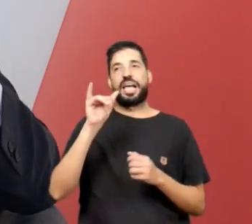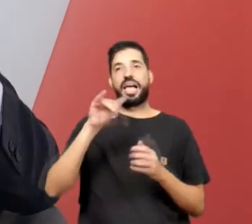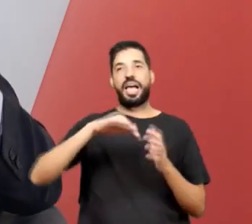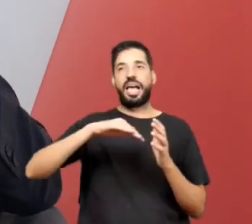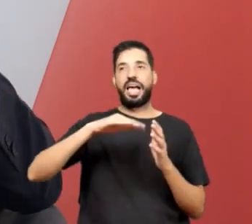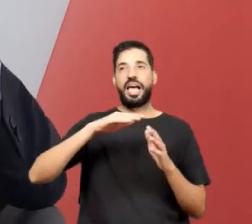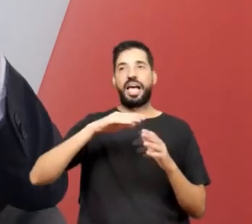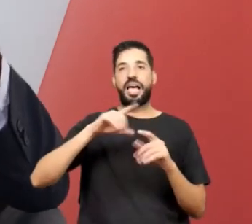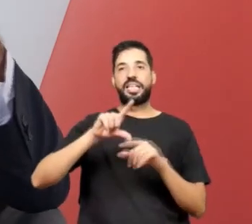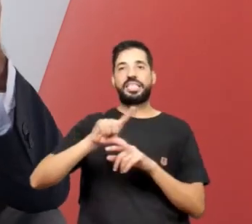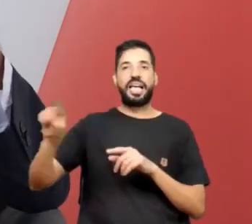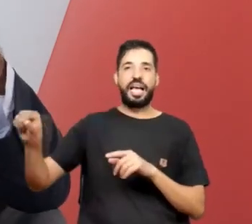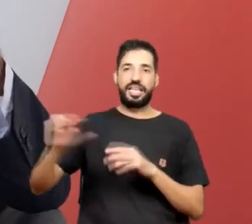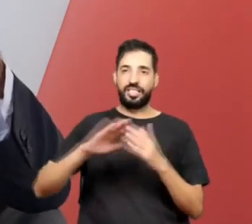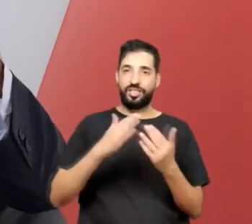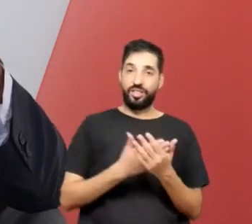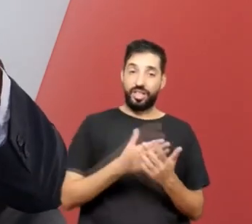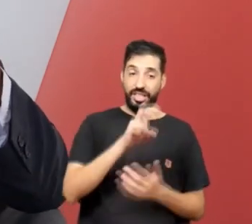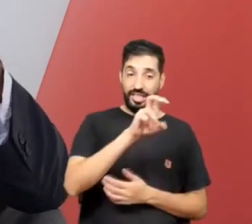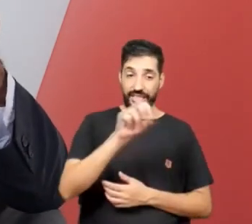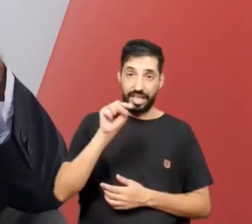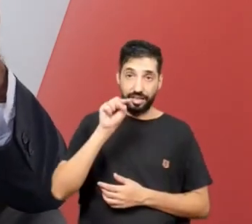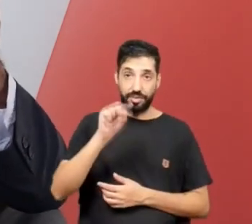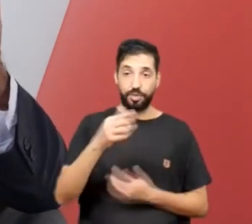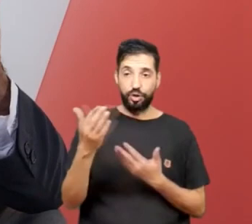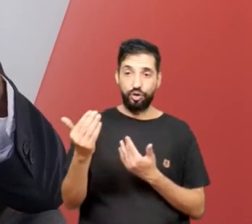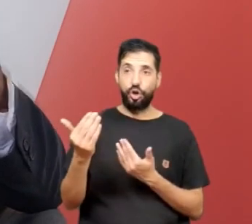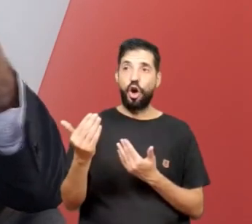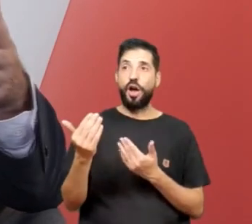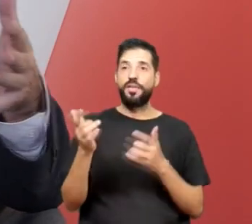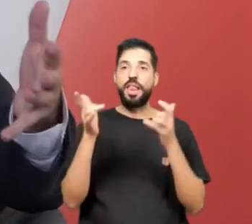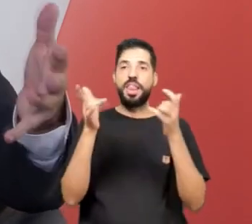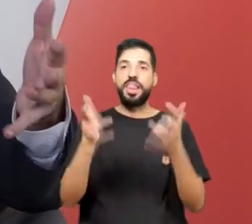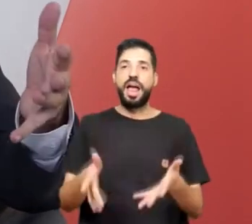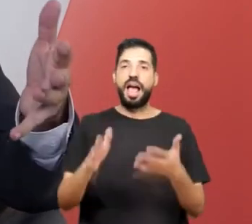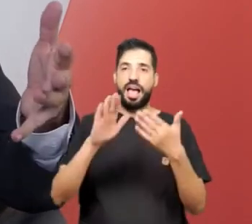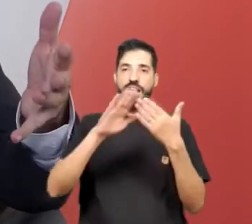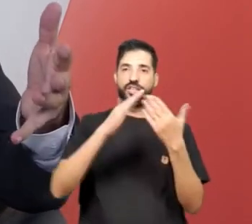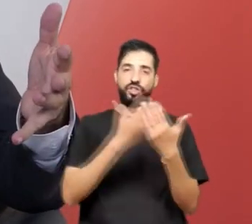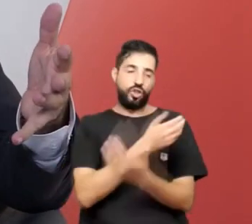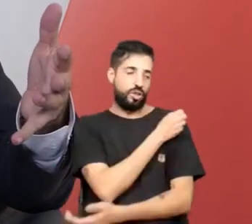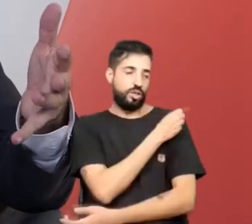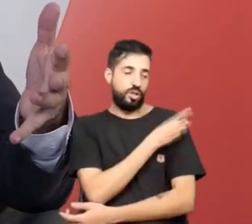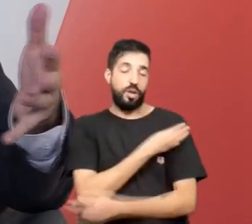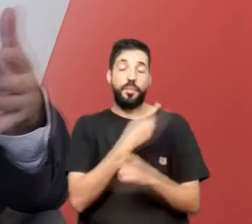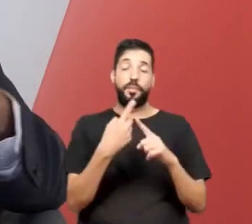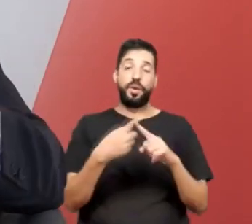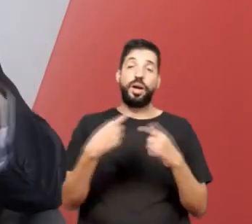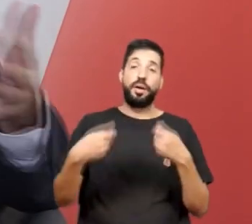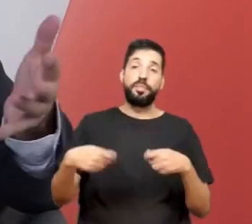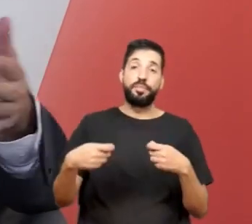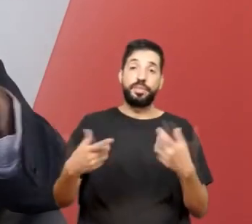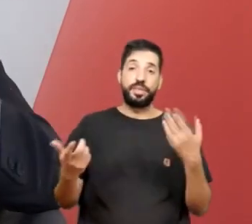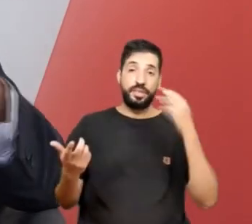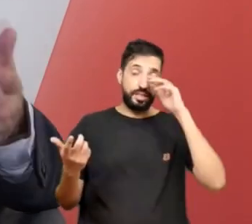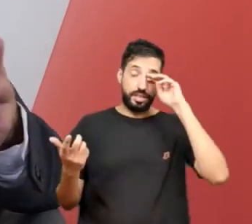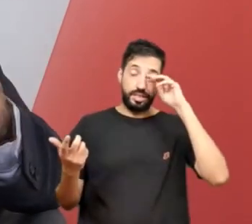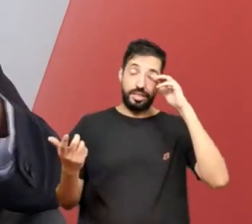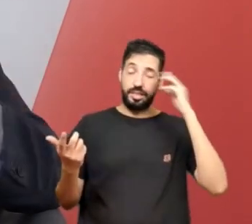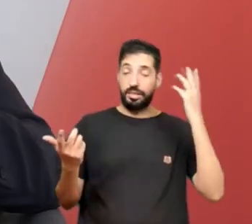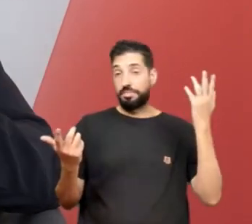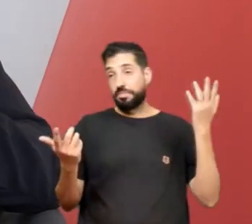mil jovens, todos os anos, abandonam o ensino médio no Brasil porque precisam de alguma forma de